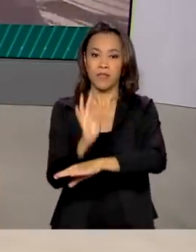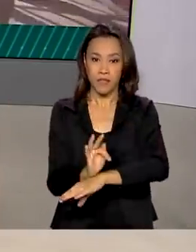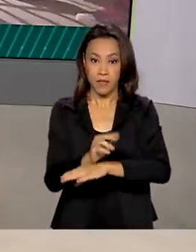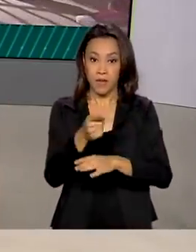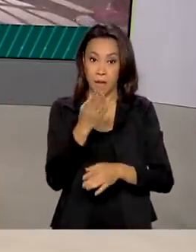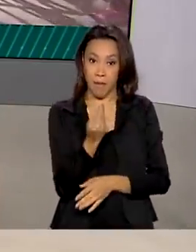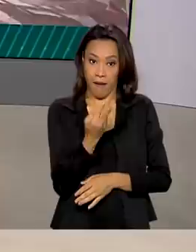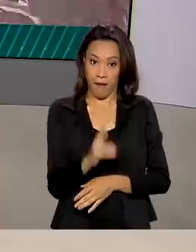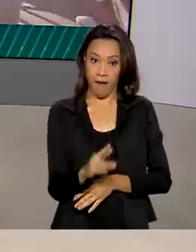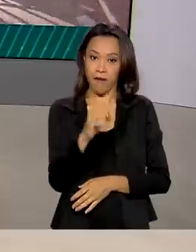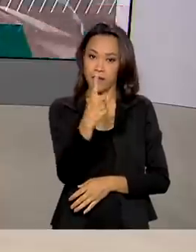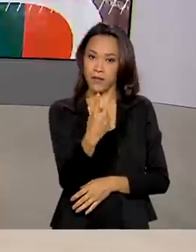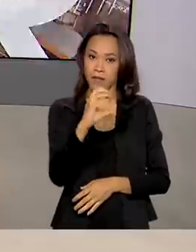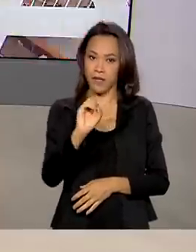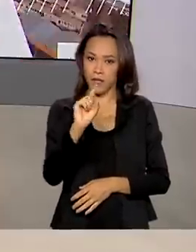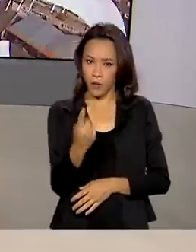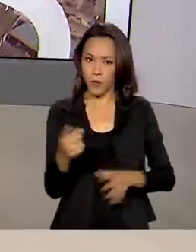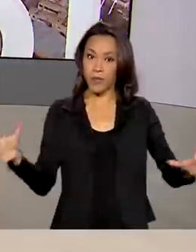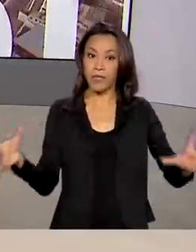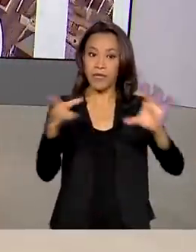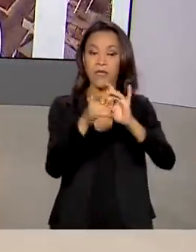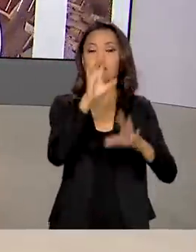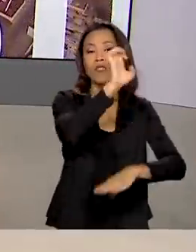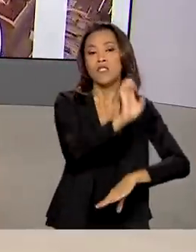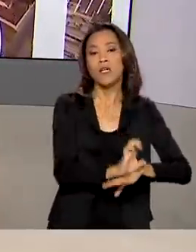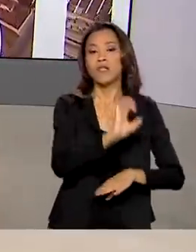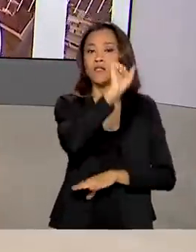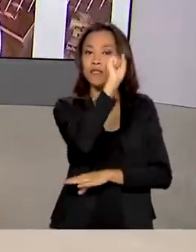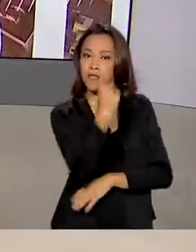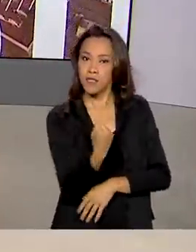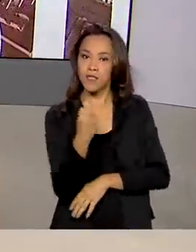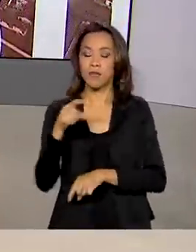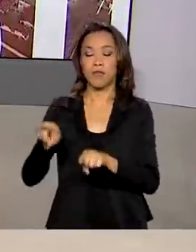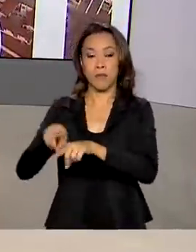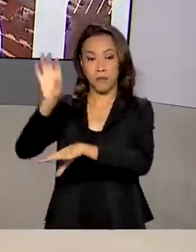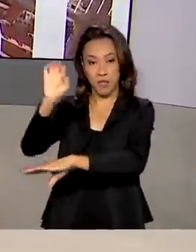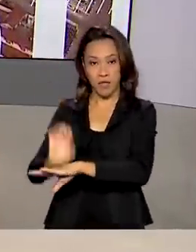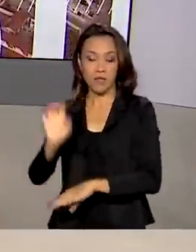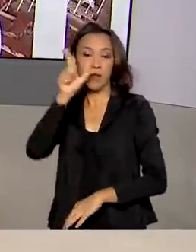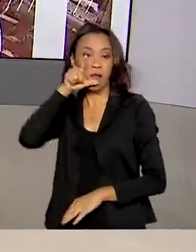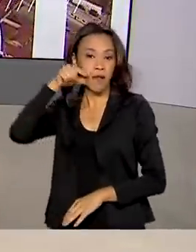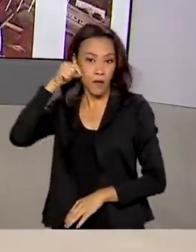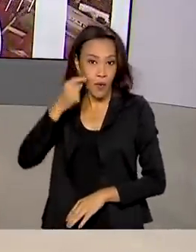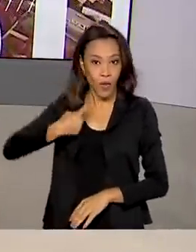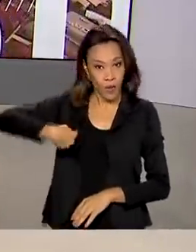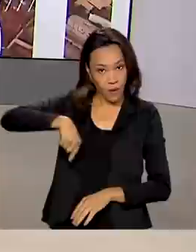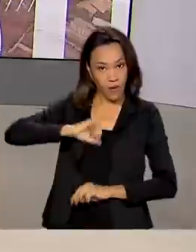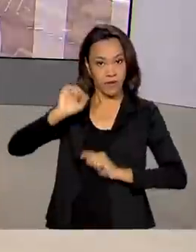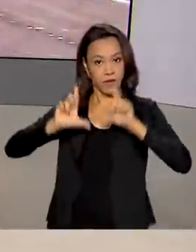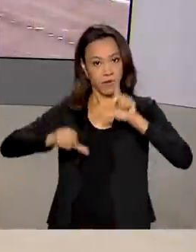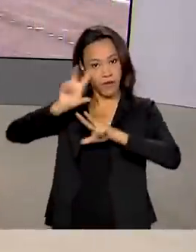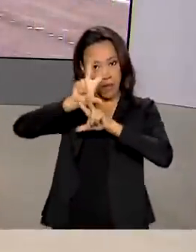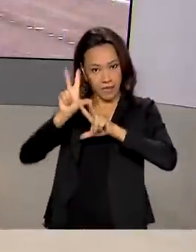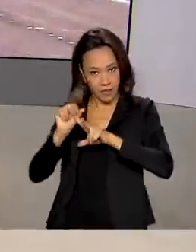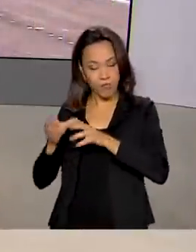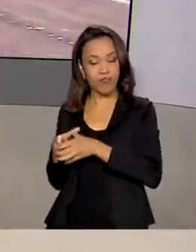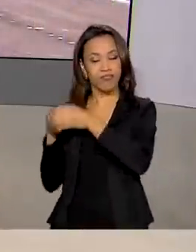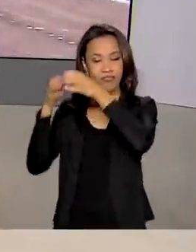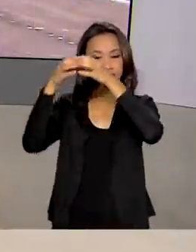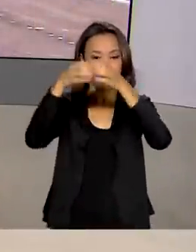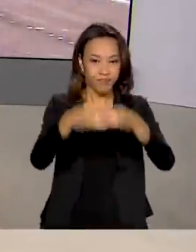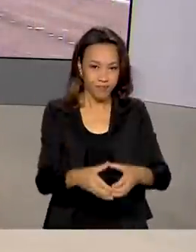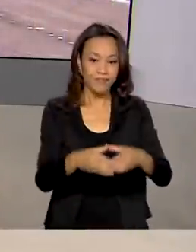-101 e vai ligar os estados de Sergipe e Alagoas. A equipe da TV Brasil está na região e o repórter Carlos